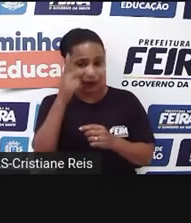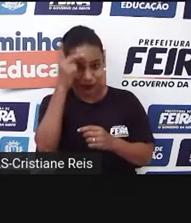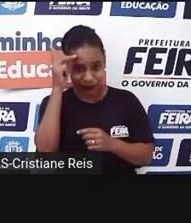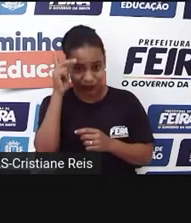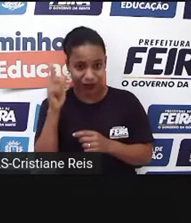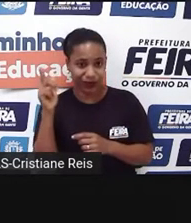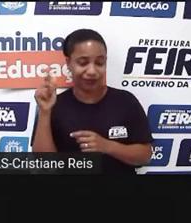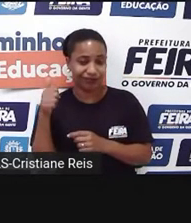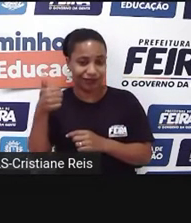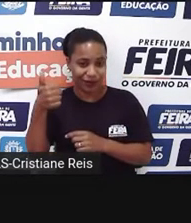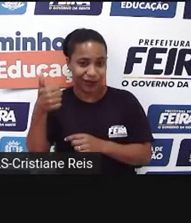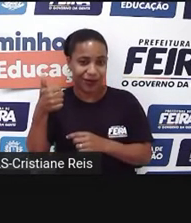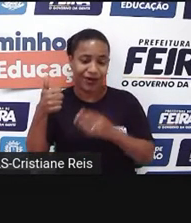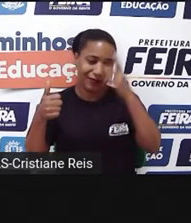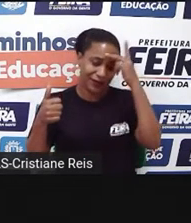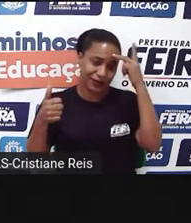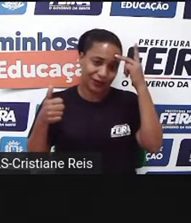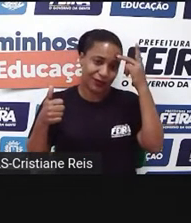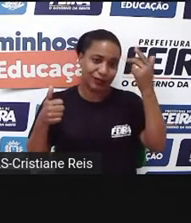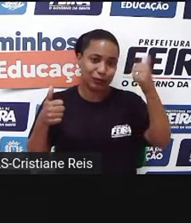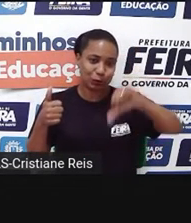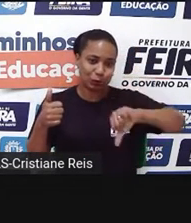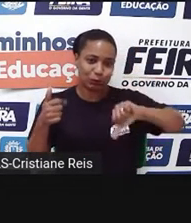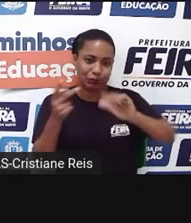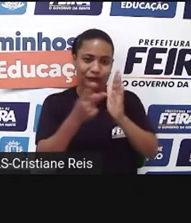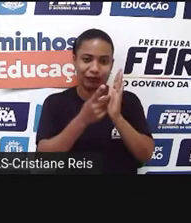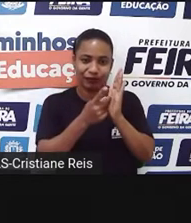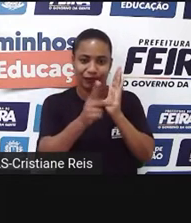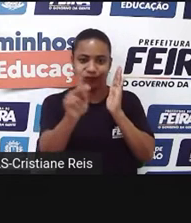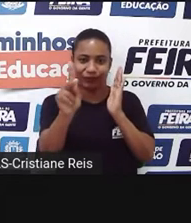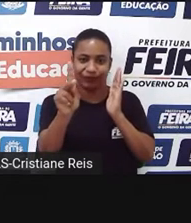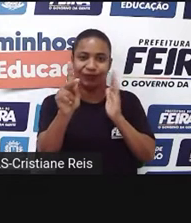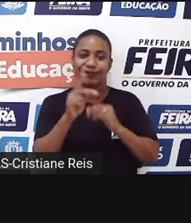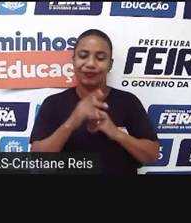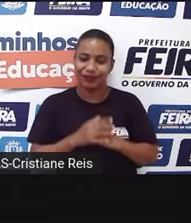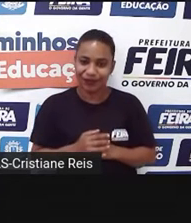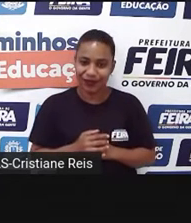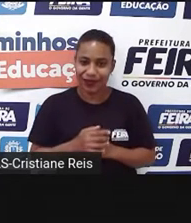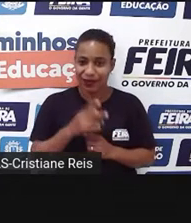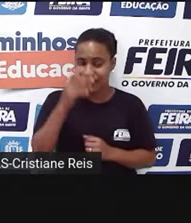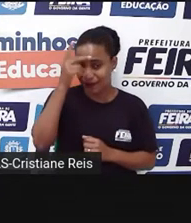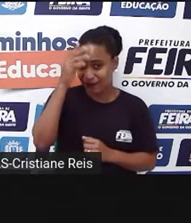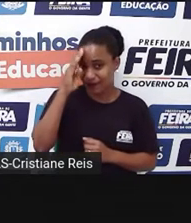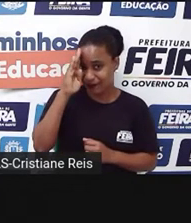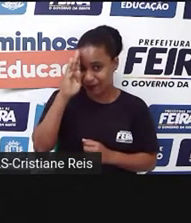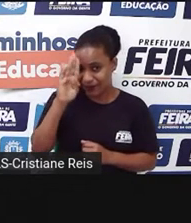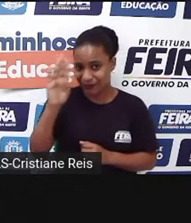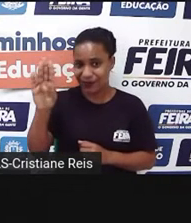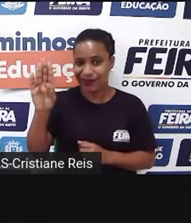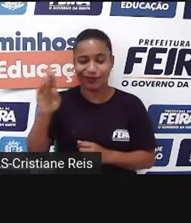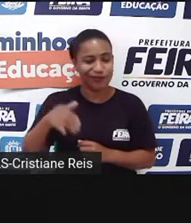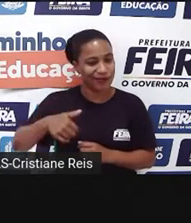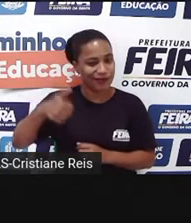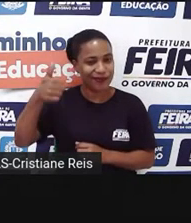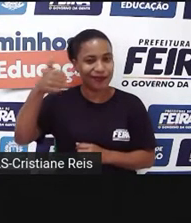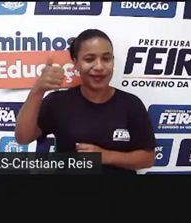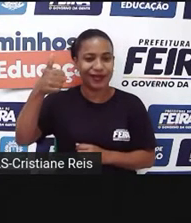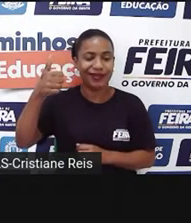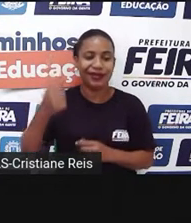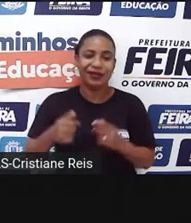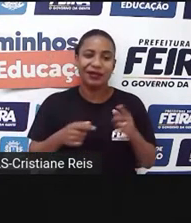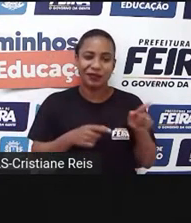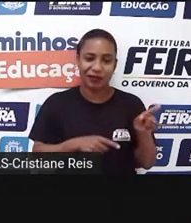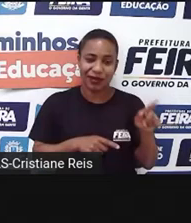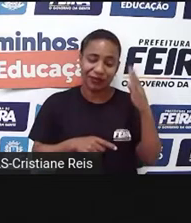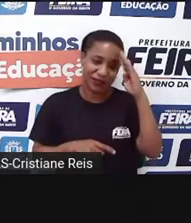demais personagens. O protagonista é aquele personagem principal que a gente pode entender assim que é o personagem do bem. O antagonista é